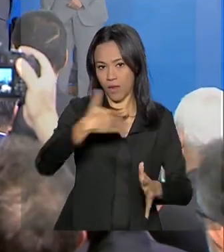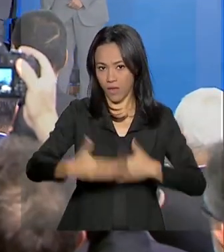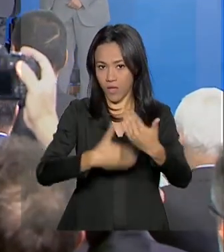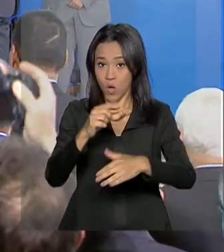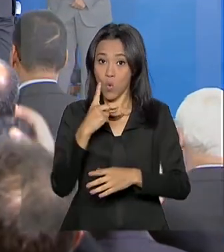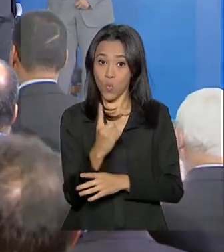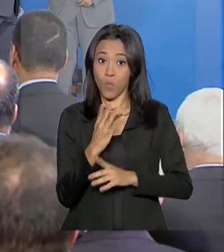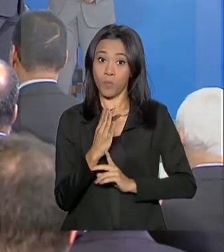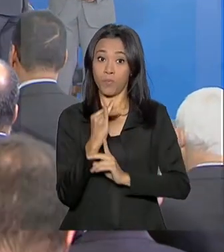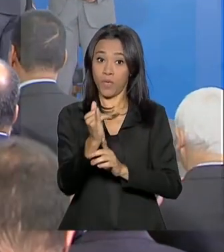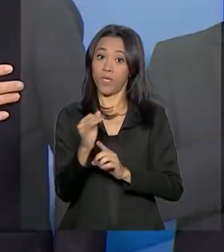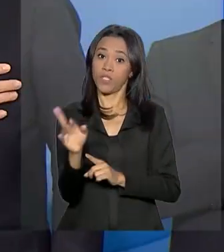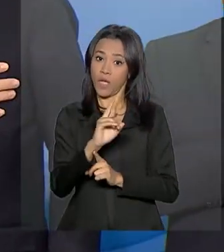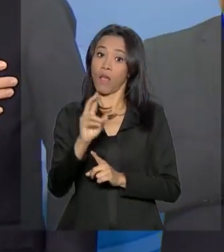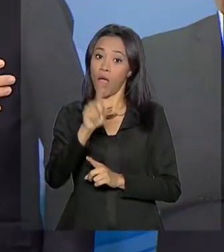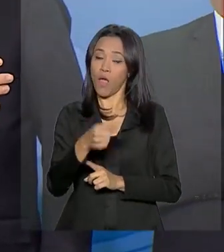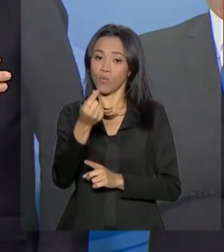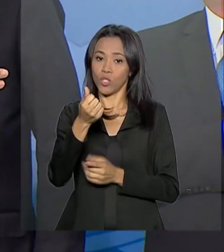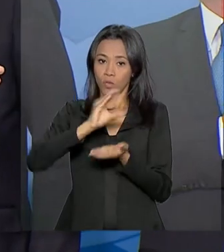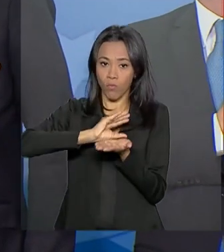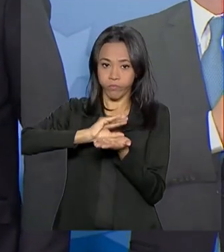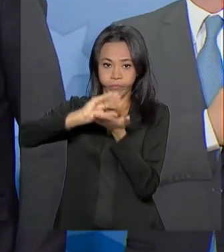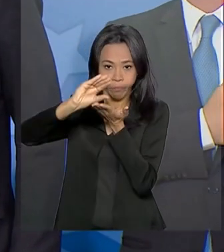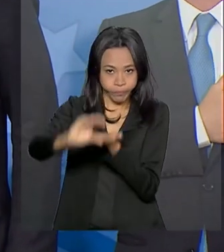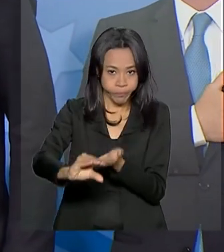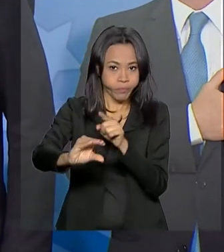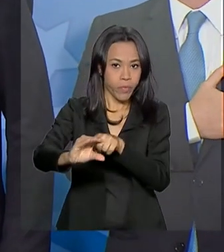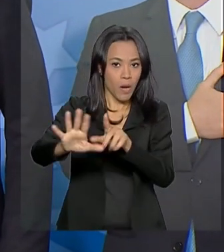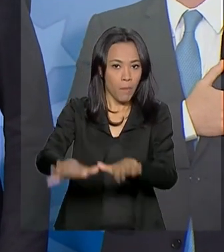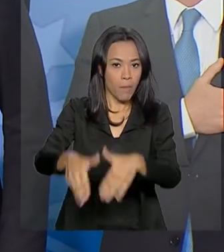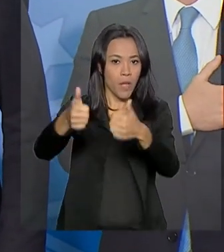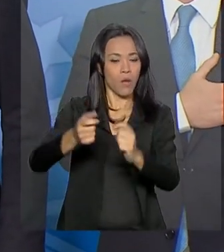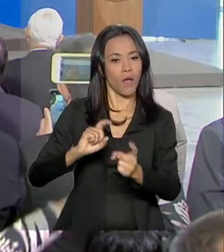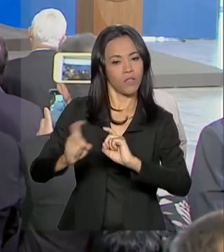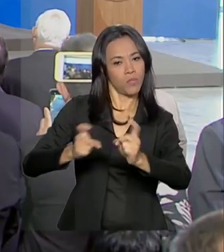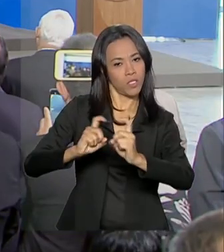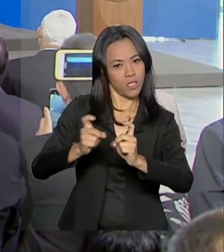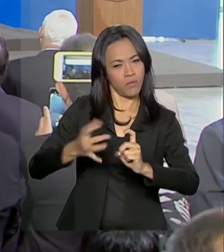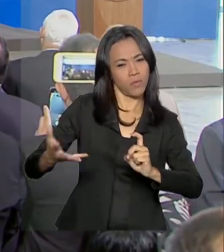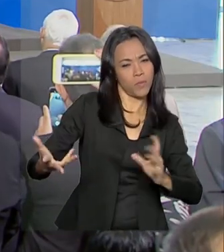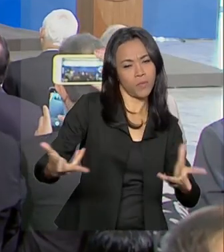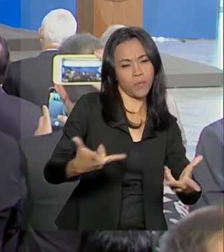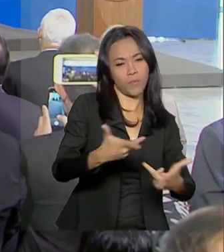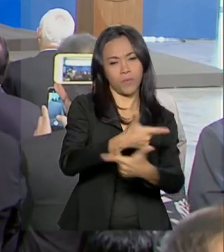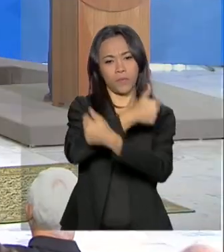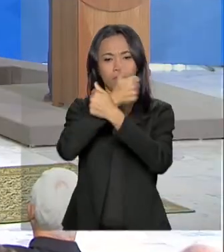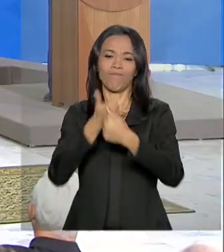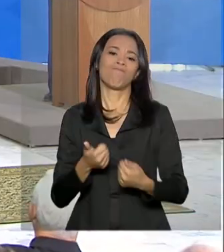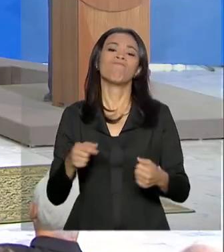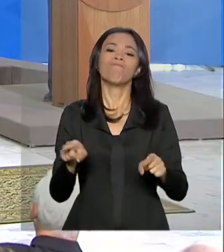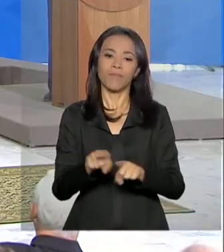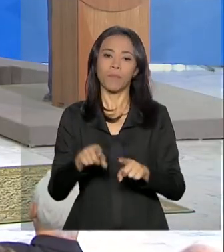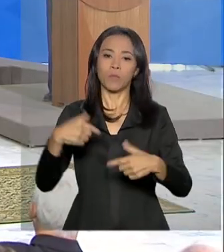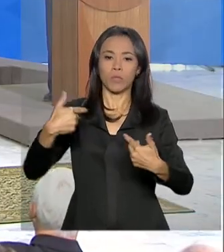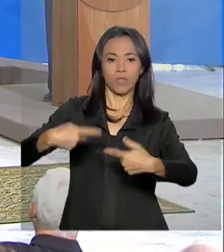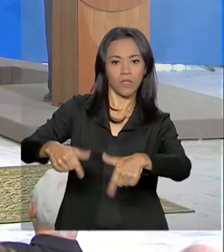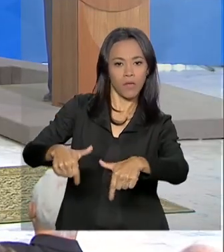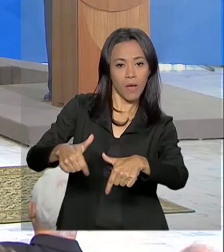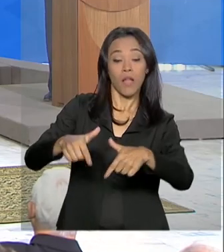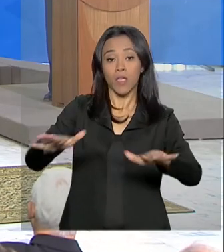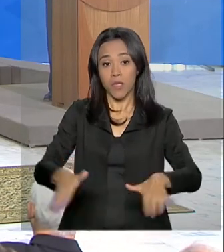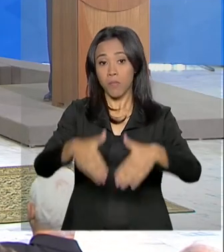é o recurso que será disponibilizado para melhorias na gestão e eficiência operacional, além da ampliação e